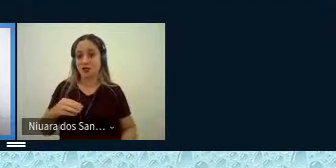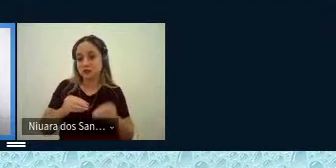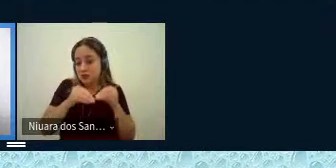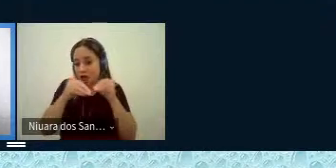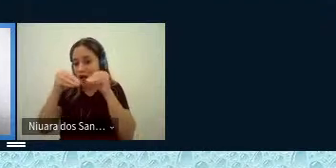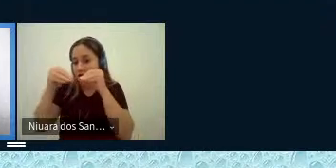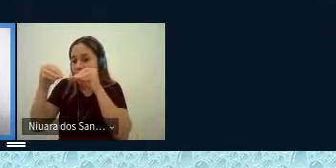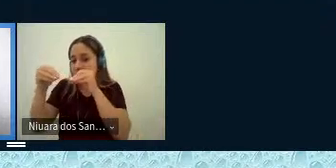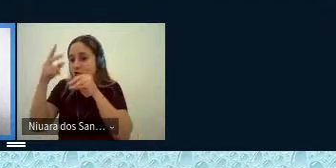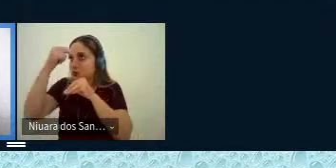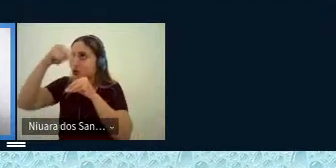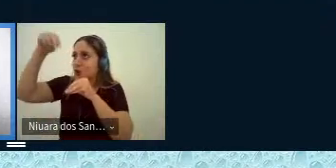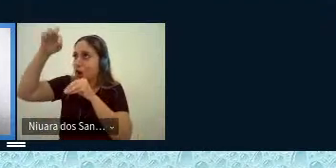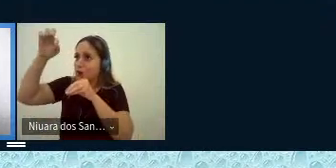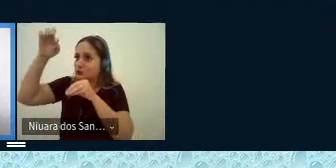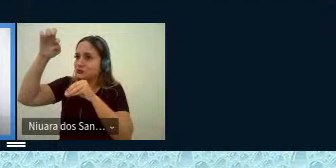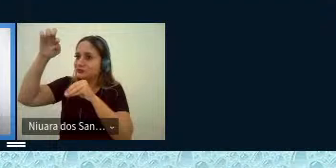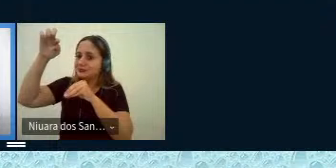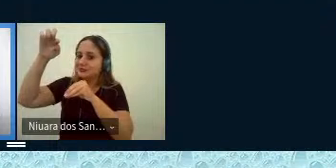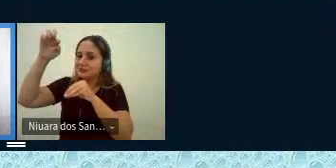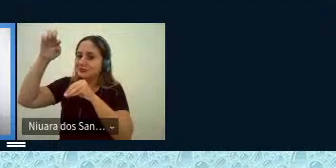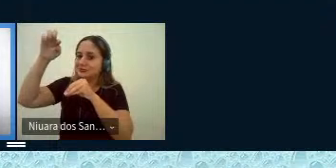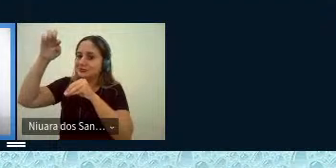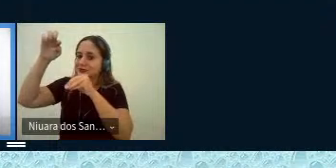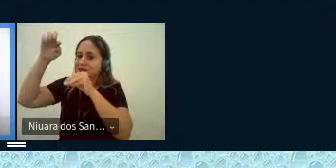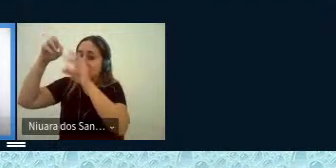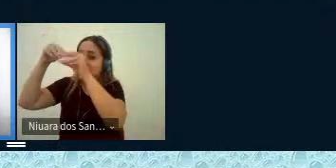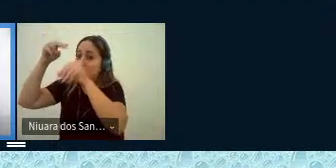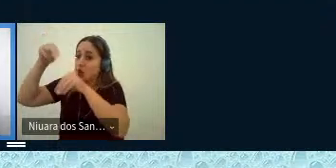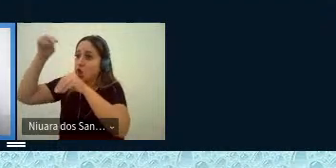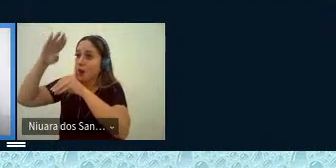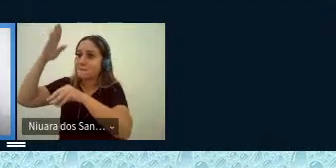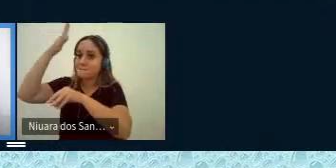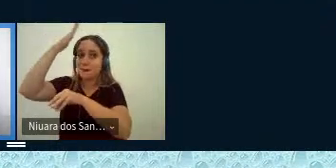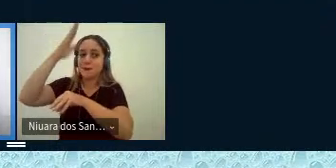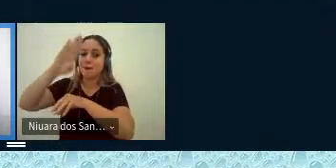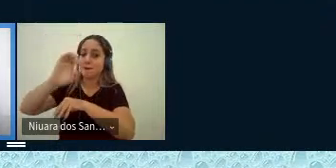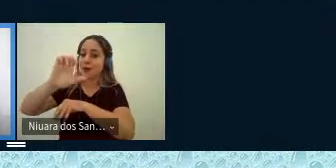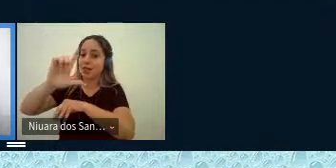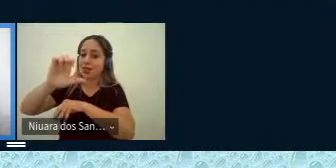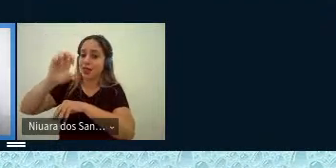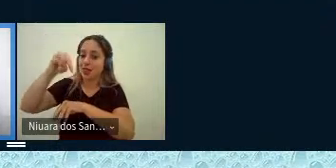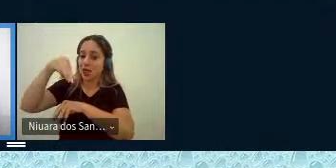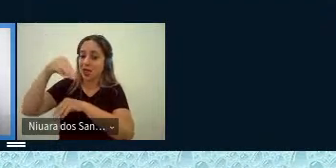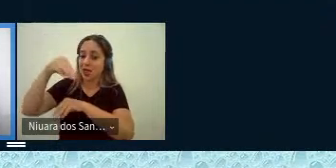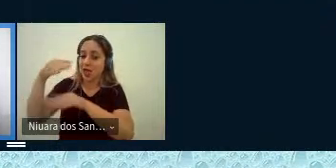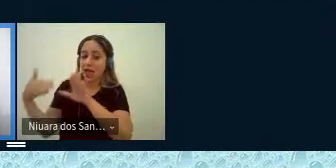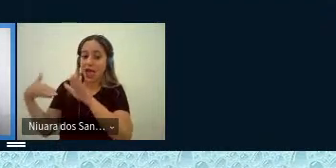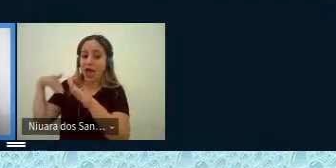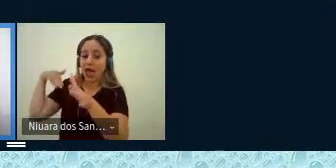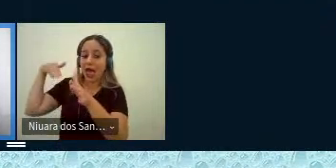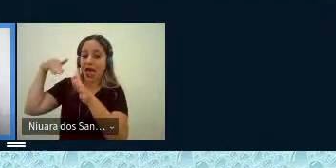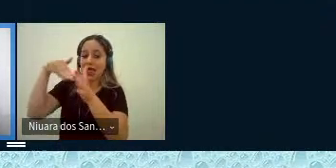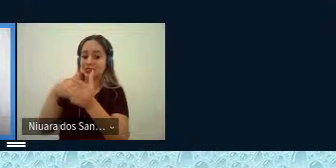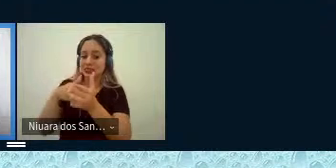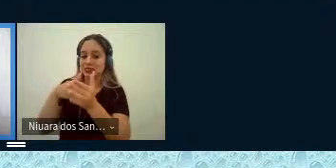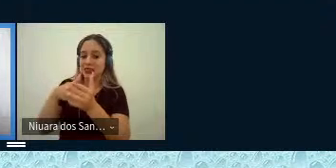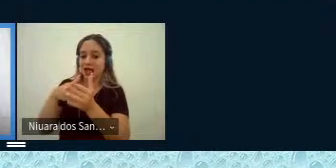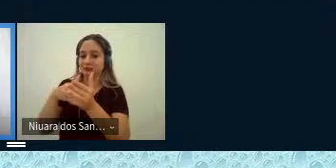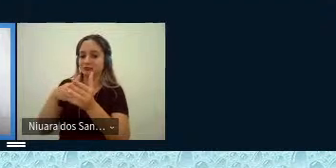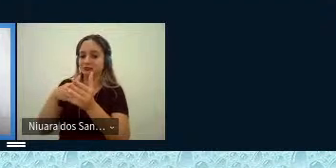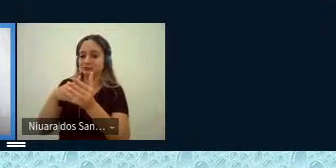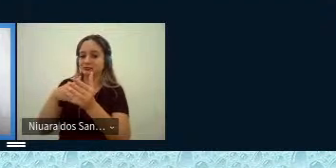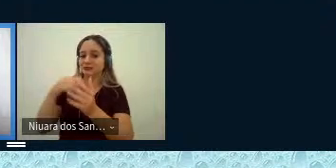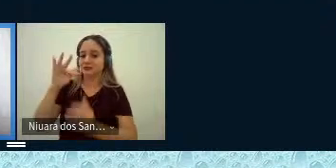-la do norte, não é? Ou seja, de Belém, mais especificamente, até Florianópolis. E aí, de